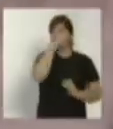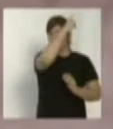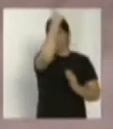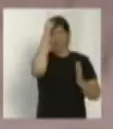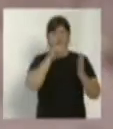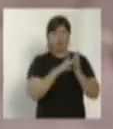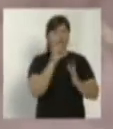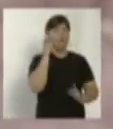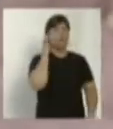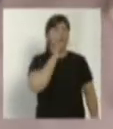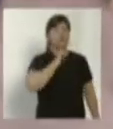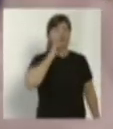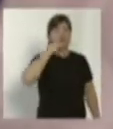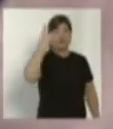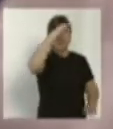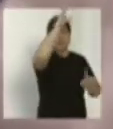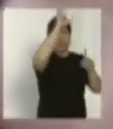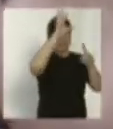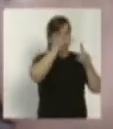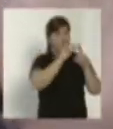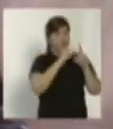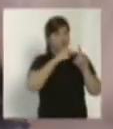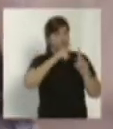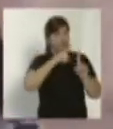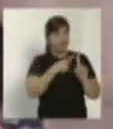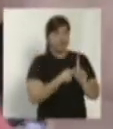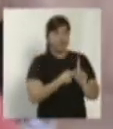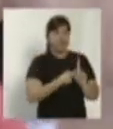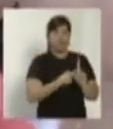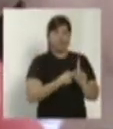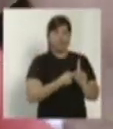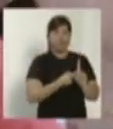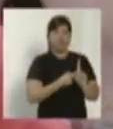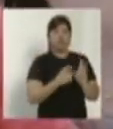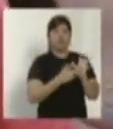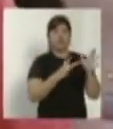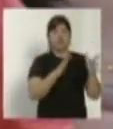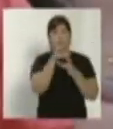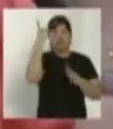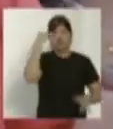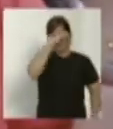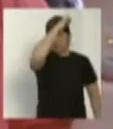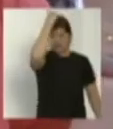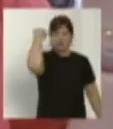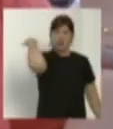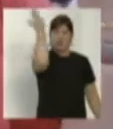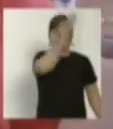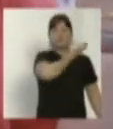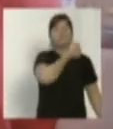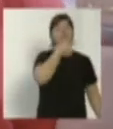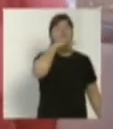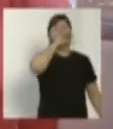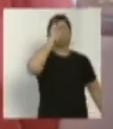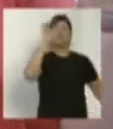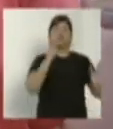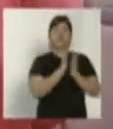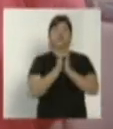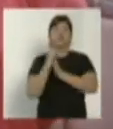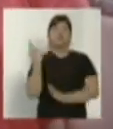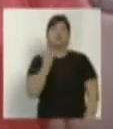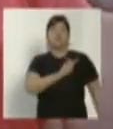Bendita sois vós entre as mulheres. E bendito é o fruto do vosso ventre, Jesus. Santa Maria, Mãe de Deus,